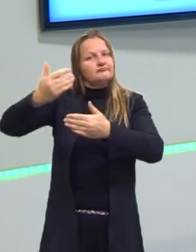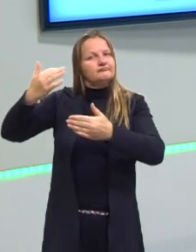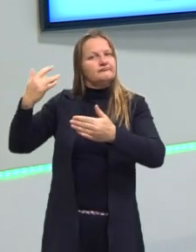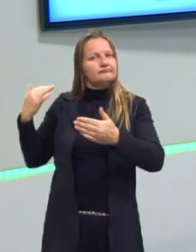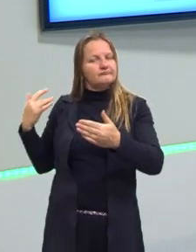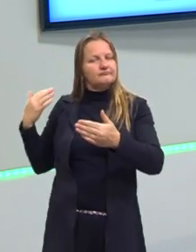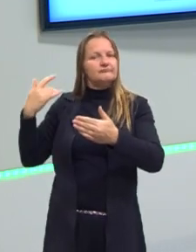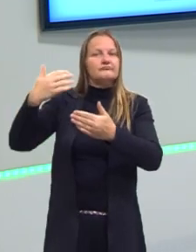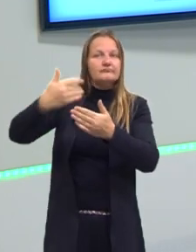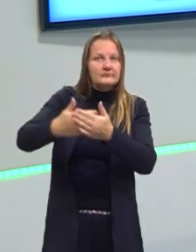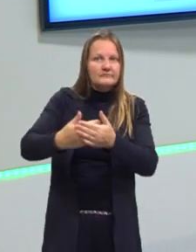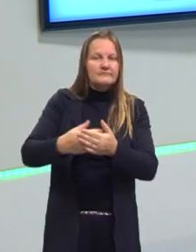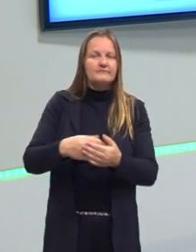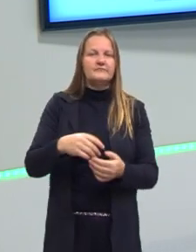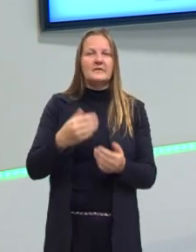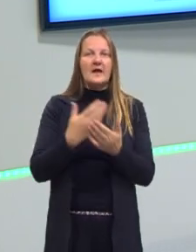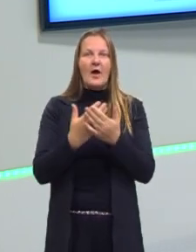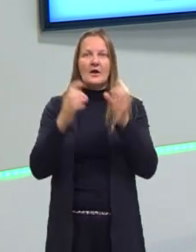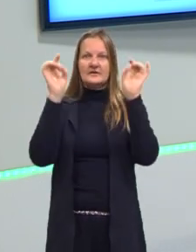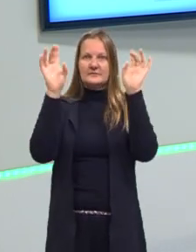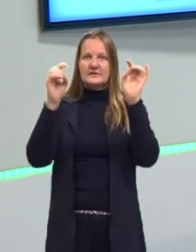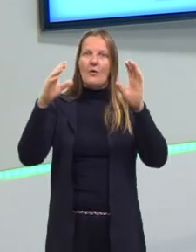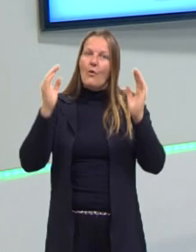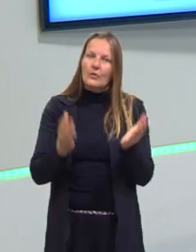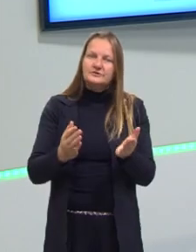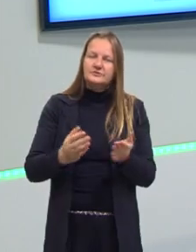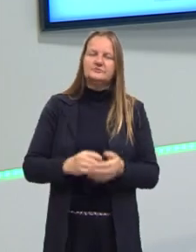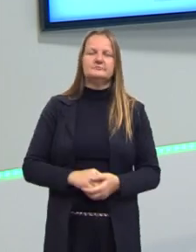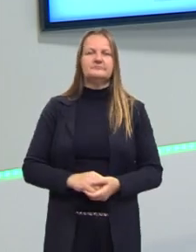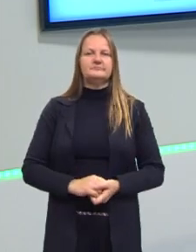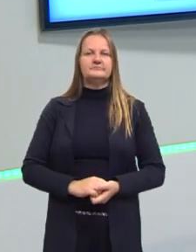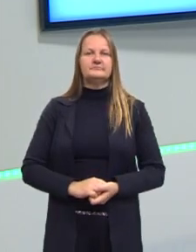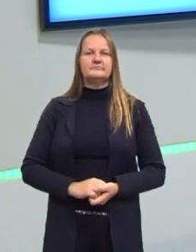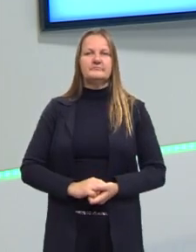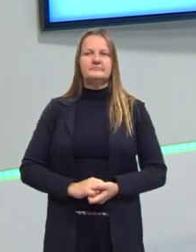justifica então que a gente faça uma aula especial sobre esse assunto.